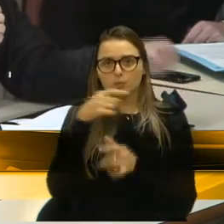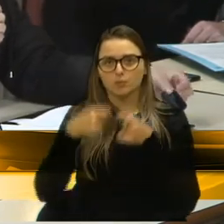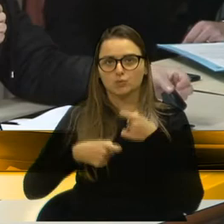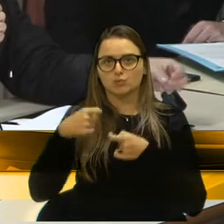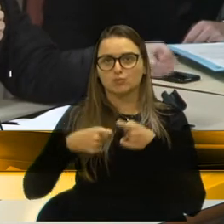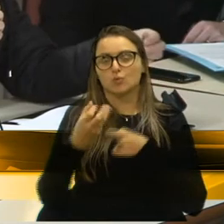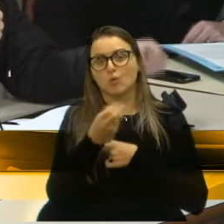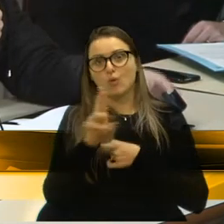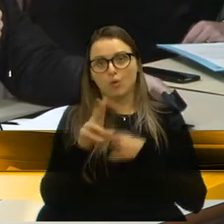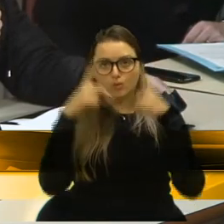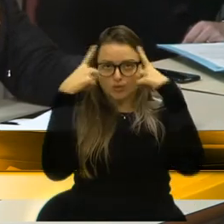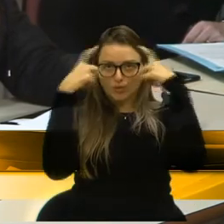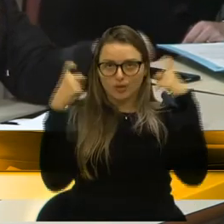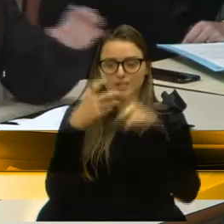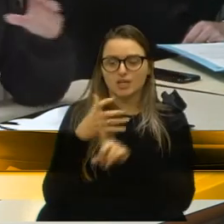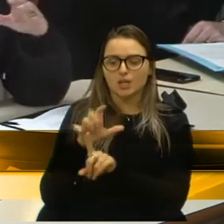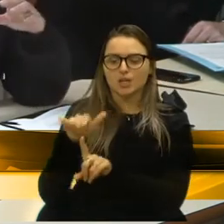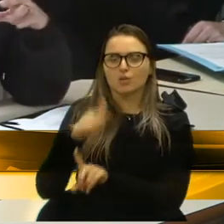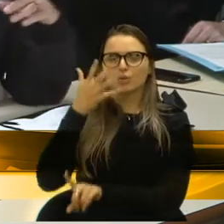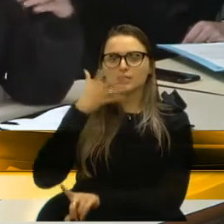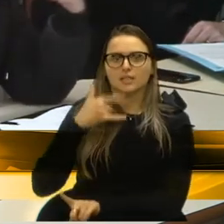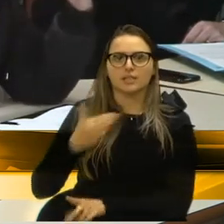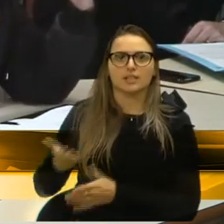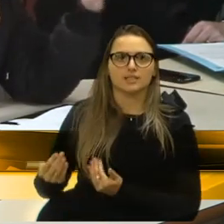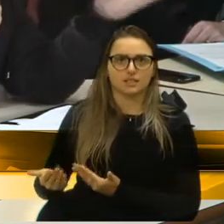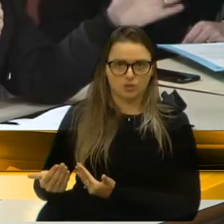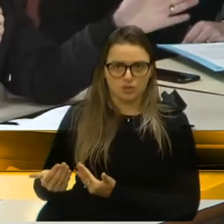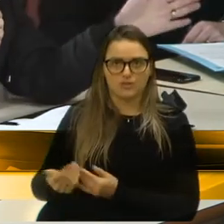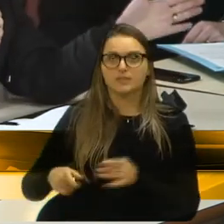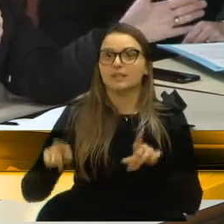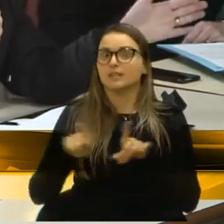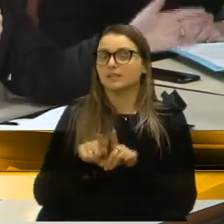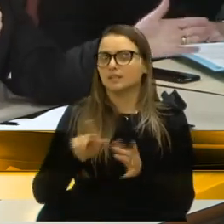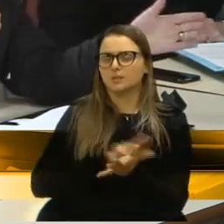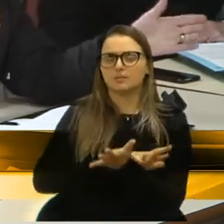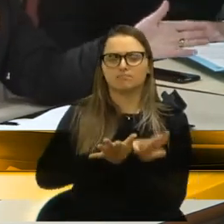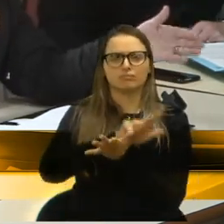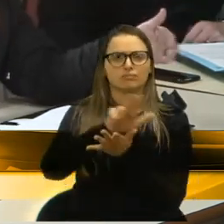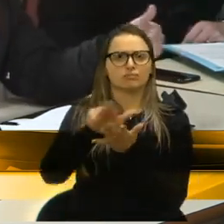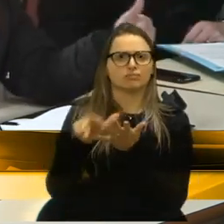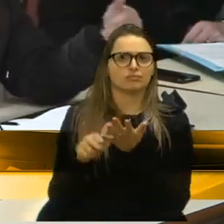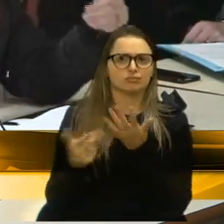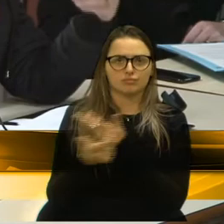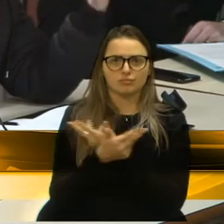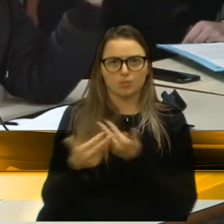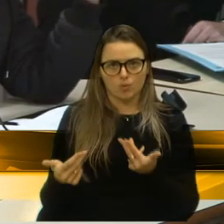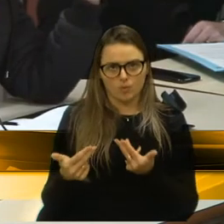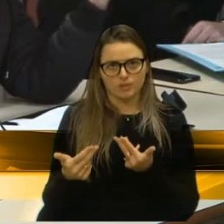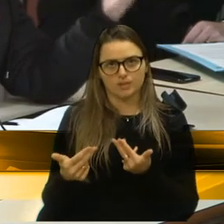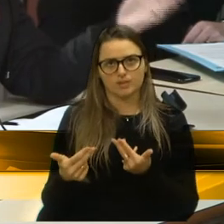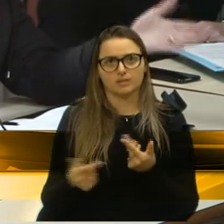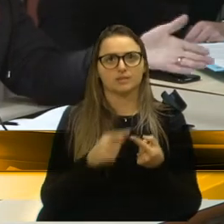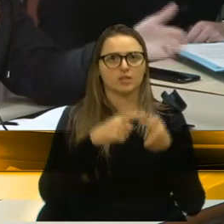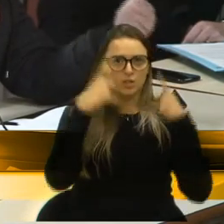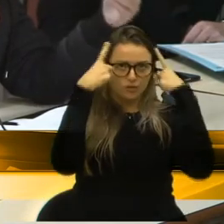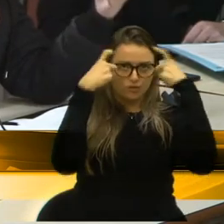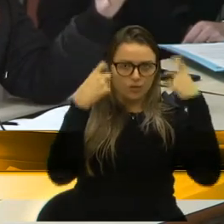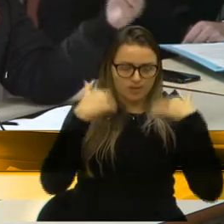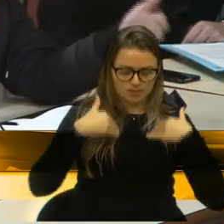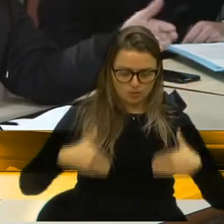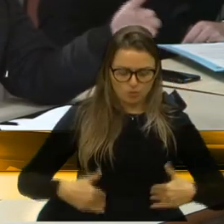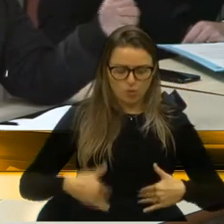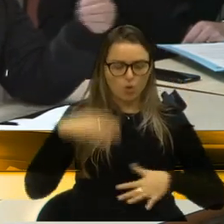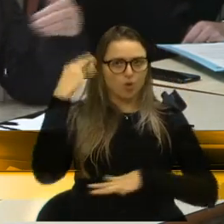violências contra crianças e adolescentes e de diversas situações, tanto violência física,